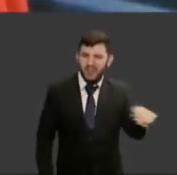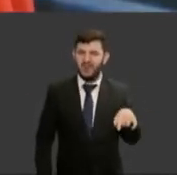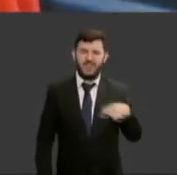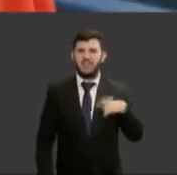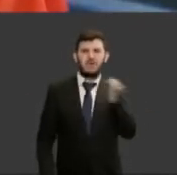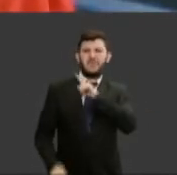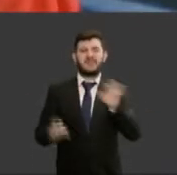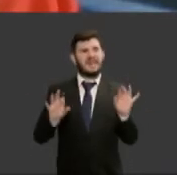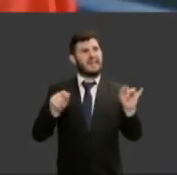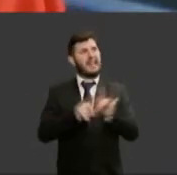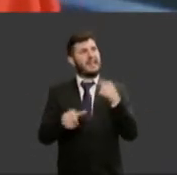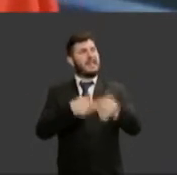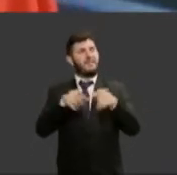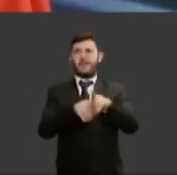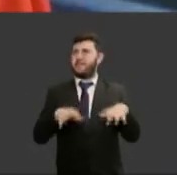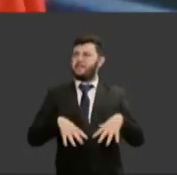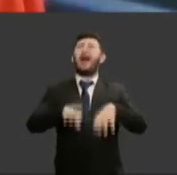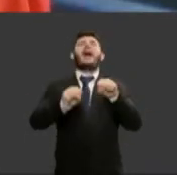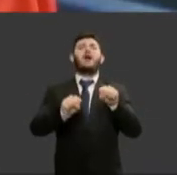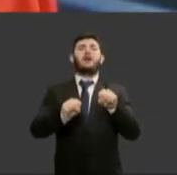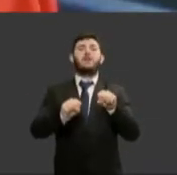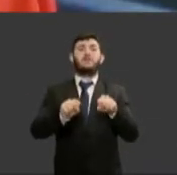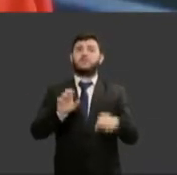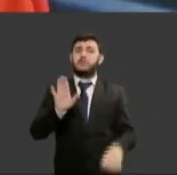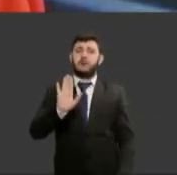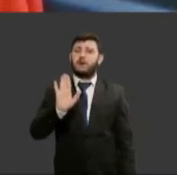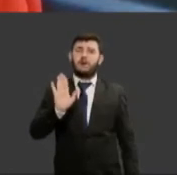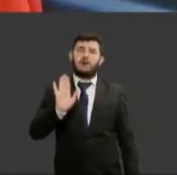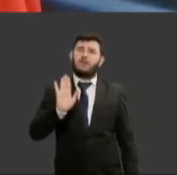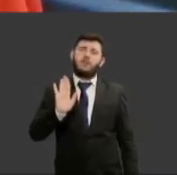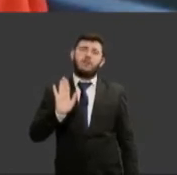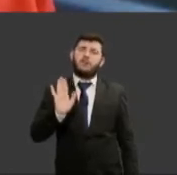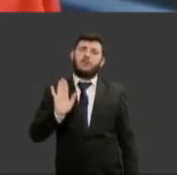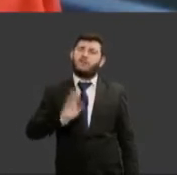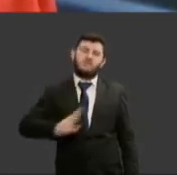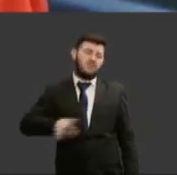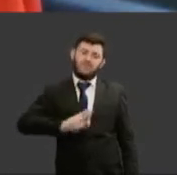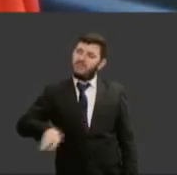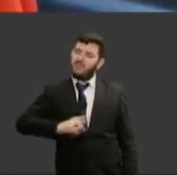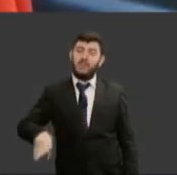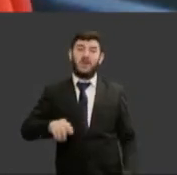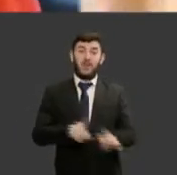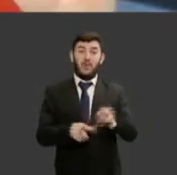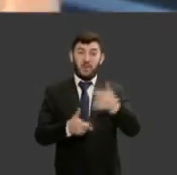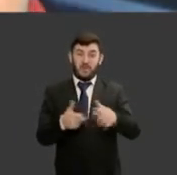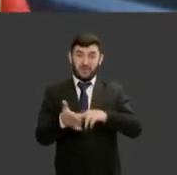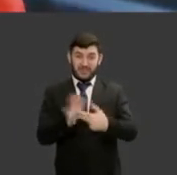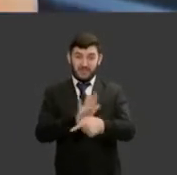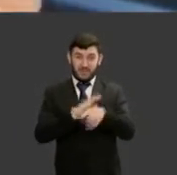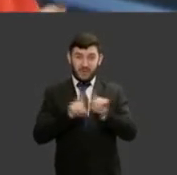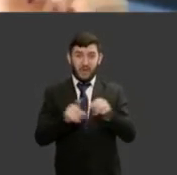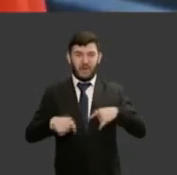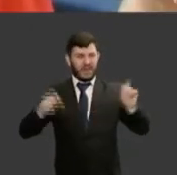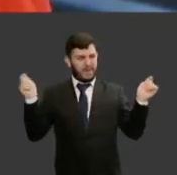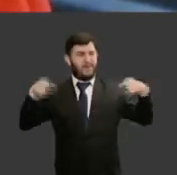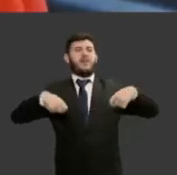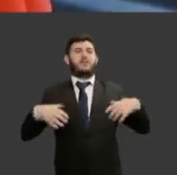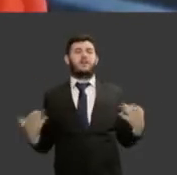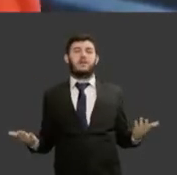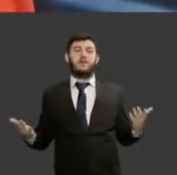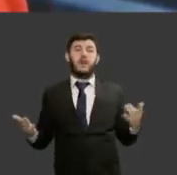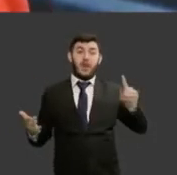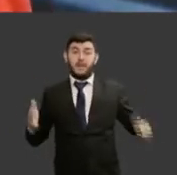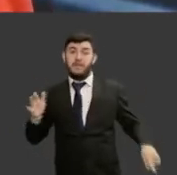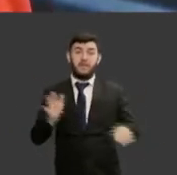essas cadeiras é óbvio que não o problema não é de capacidade efetivamente o problema está na estrutura dos partidos